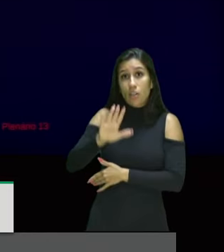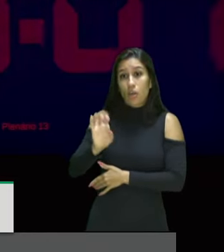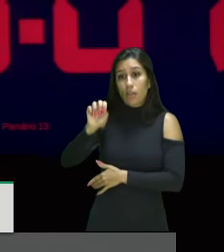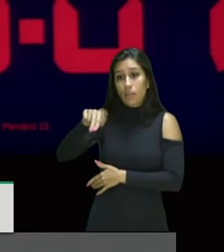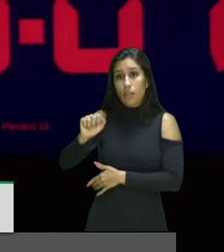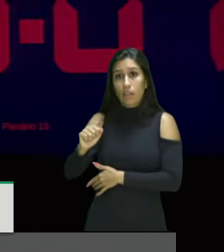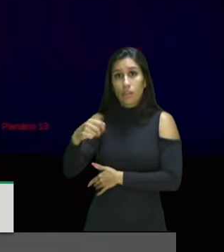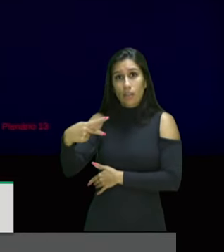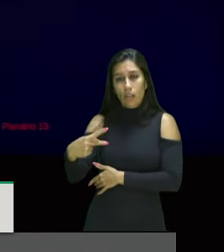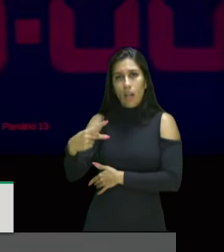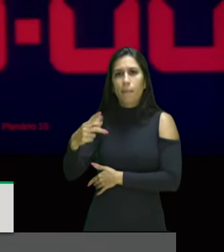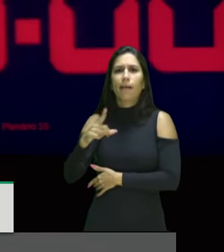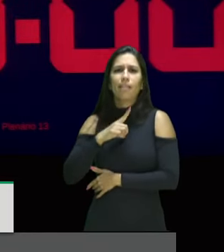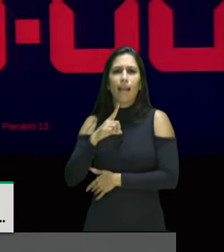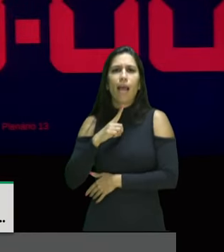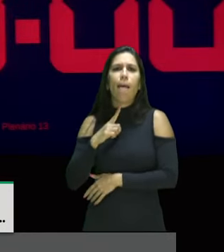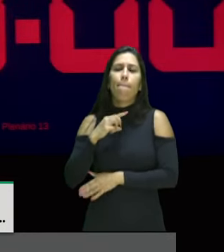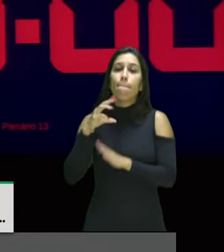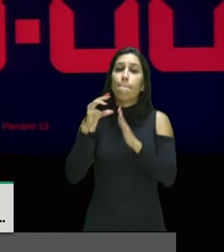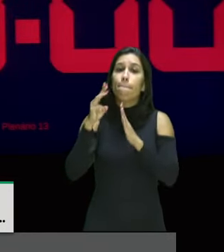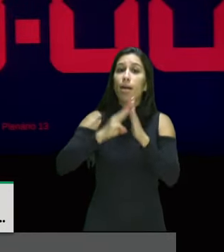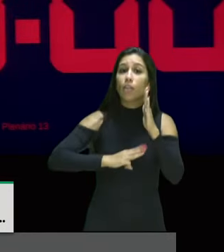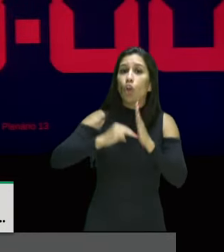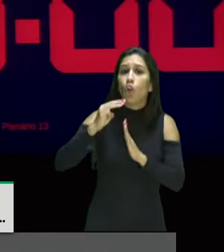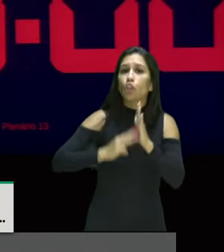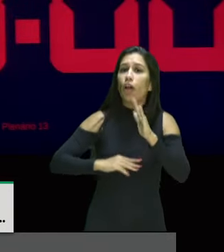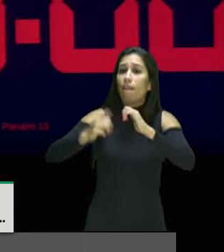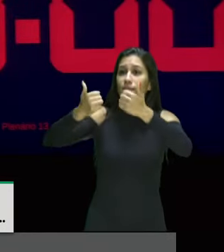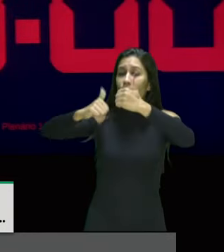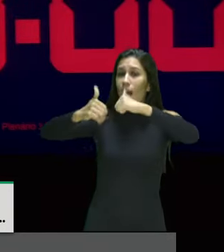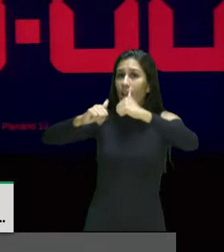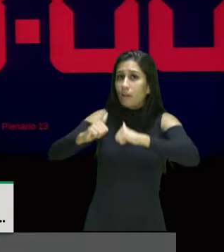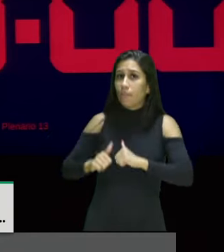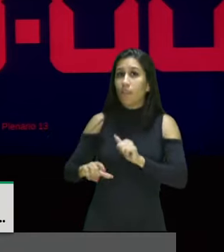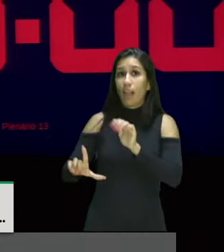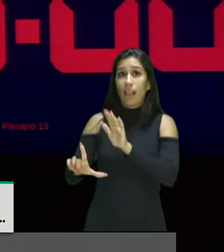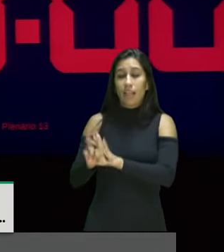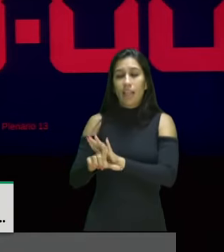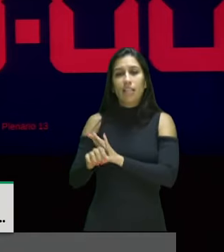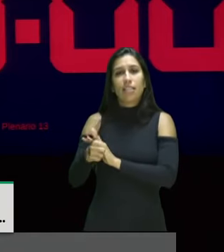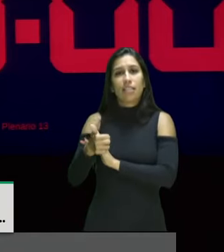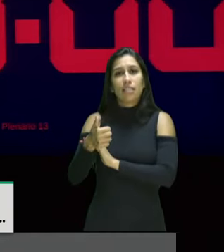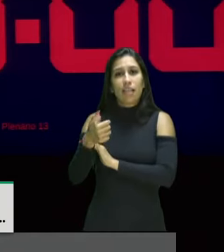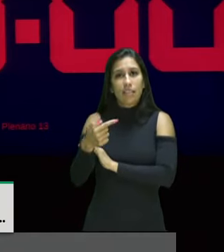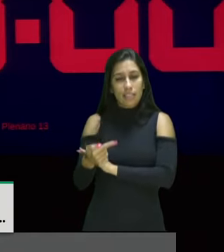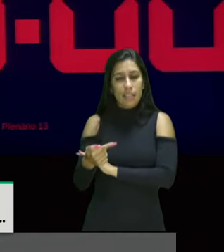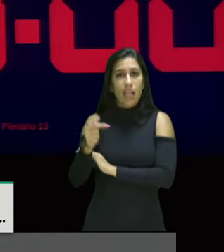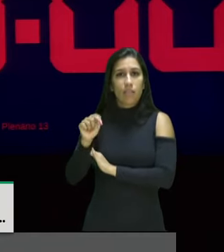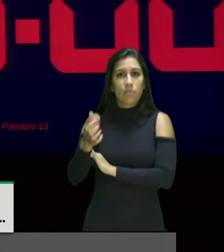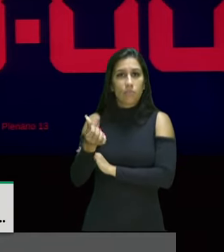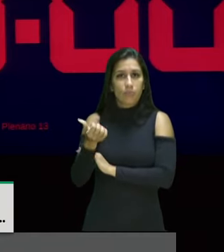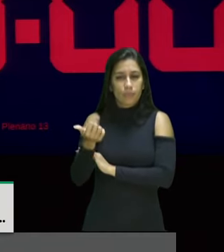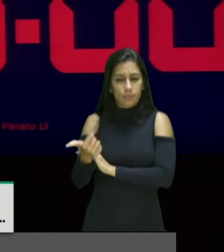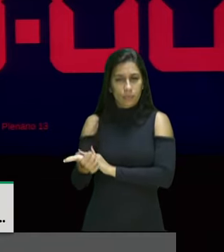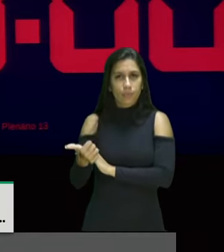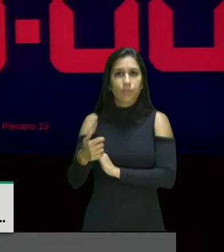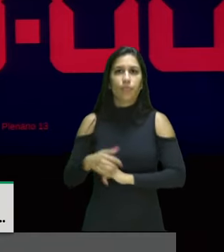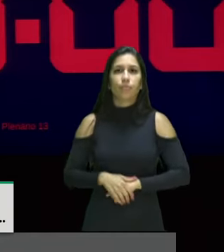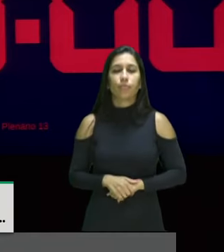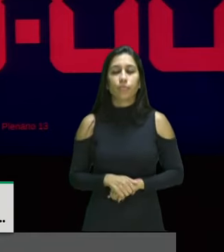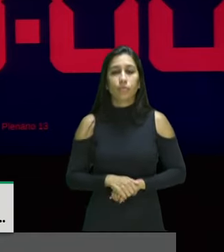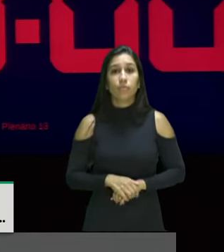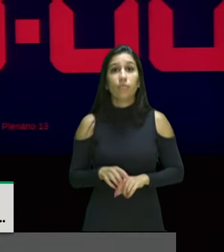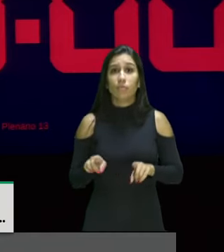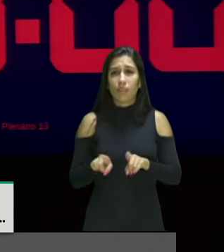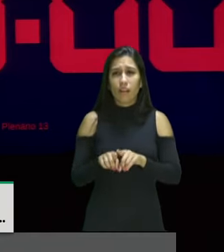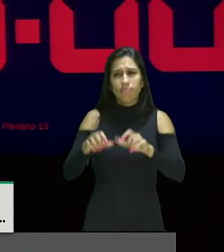elaboração da metodologia de avaliação da Lei 12.711-2012. E para auxiliar a